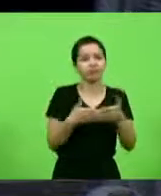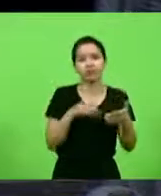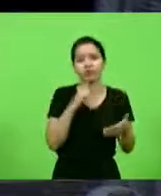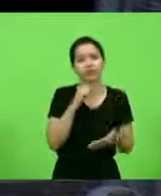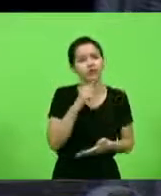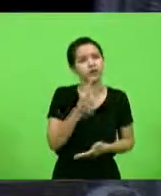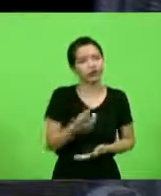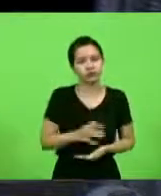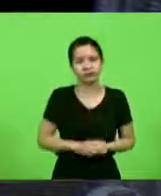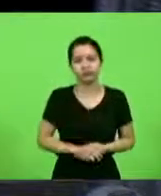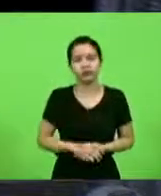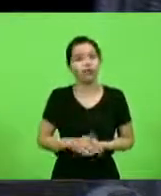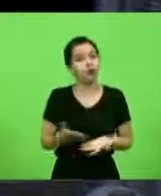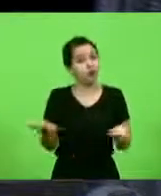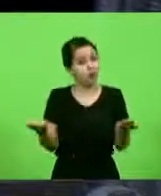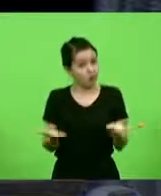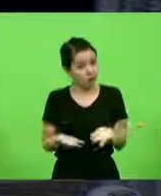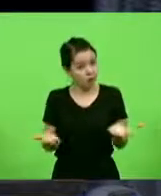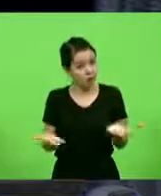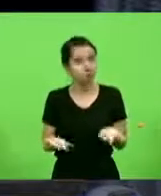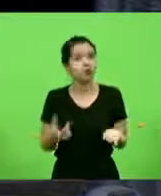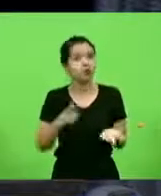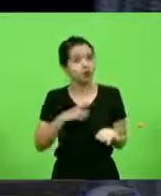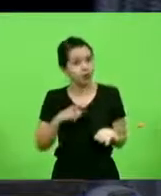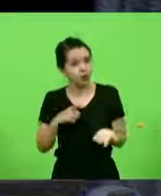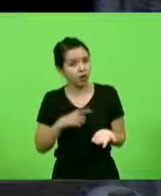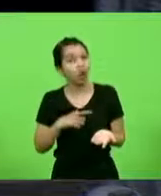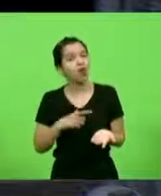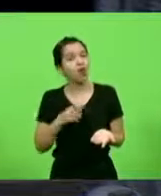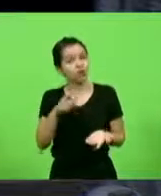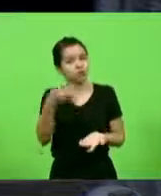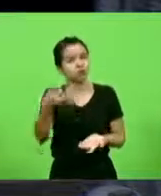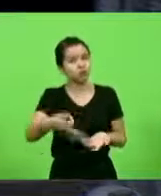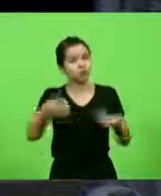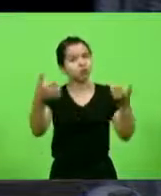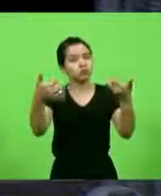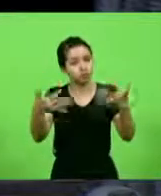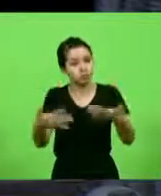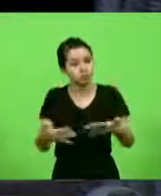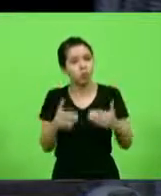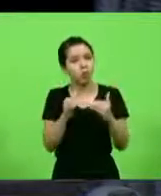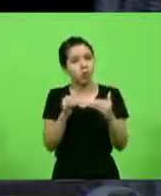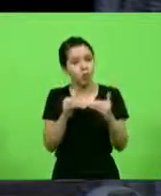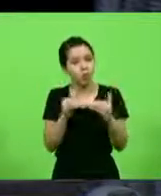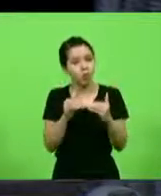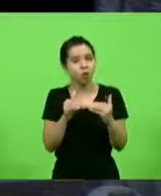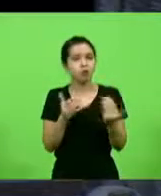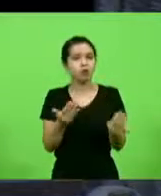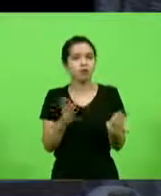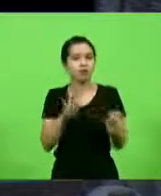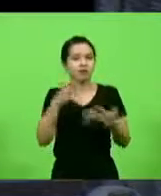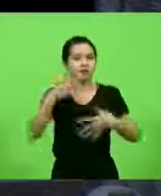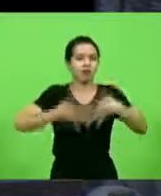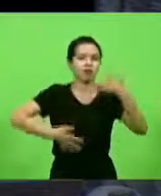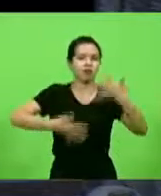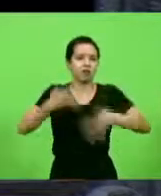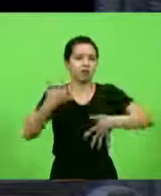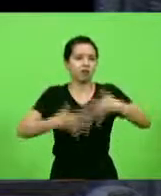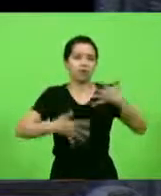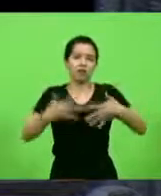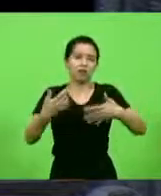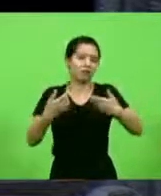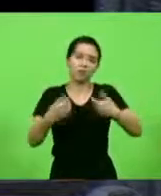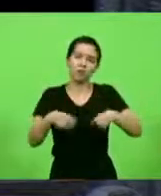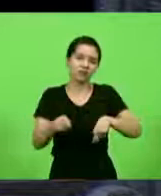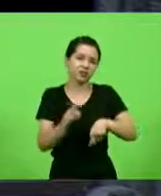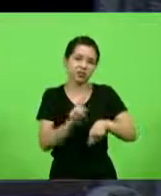Então, nós precisamos trabalhar juntos, a vossa excelência foi muito feliz e eu concordo para que empencilhos, embaraços não sejam criados,